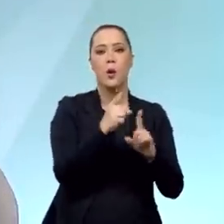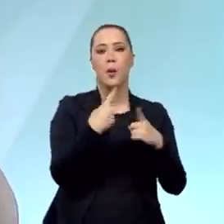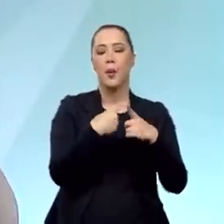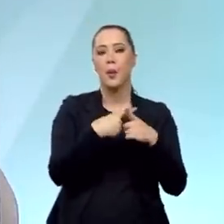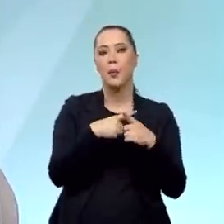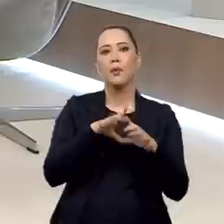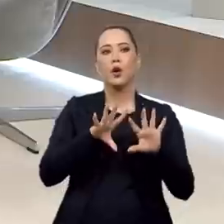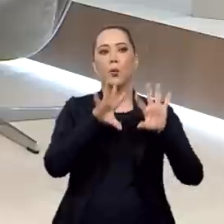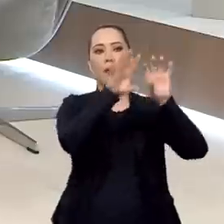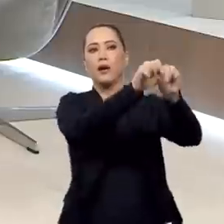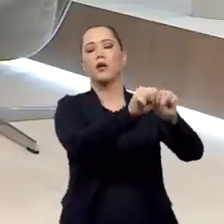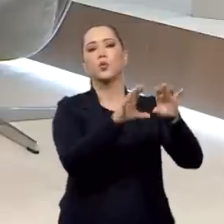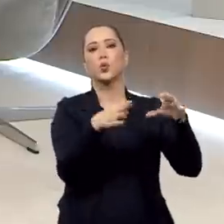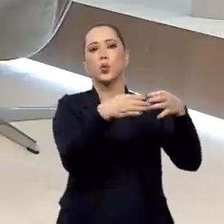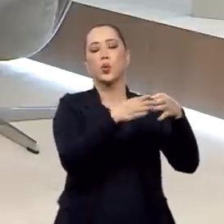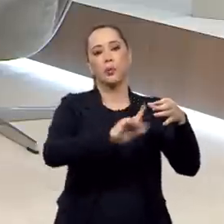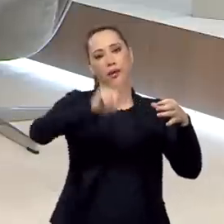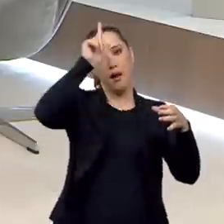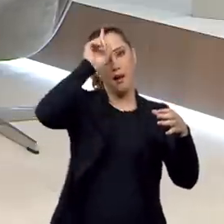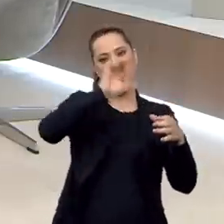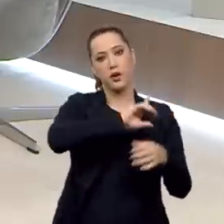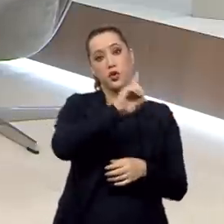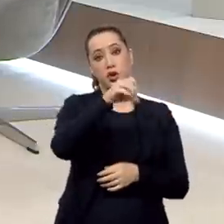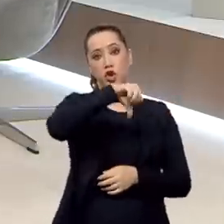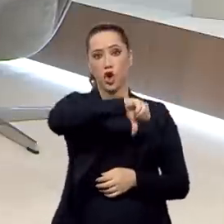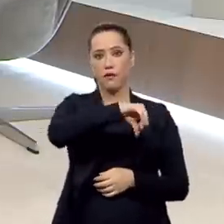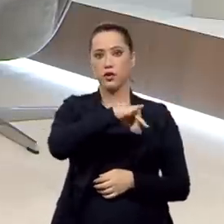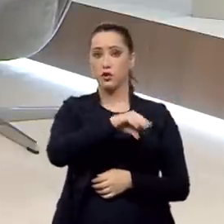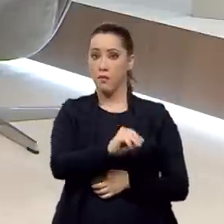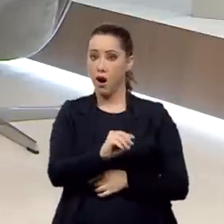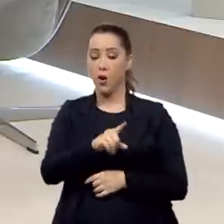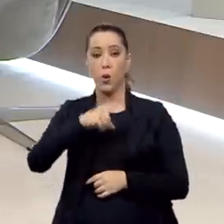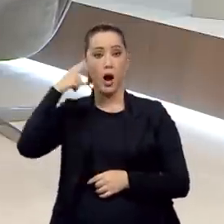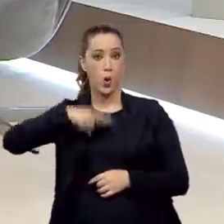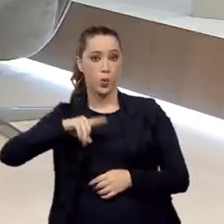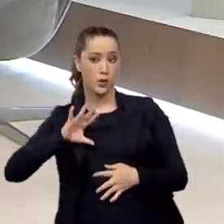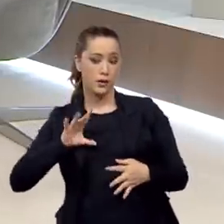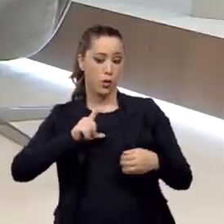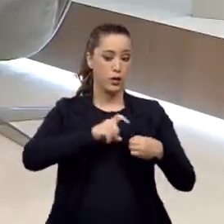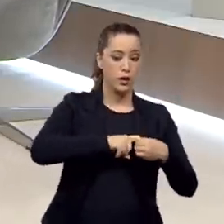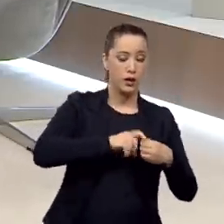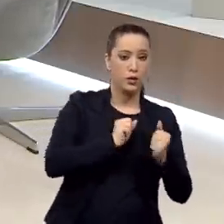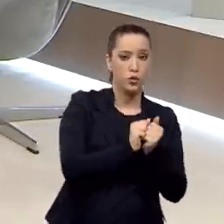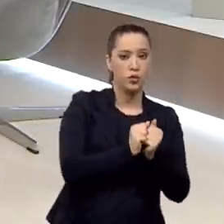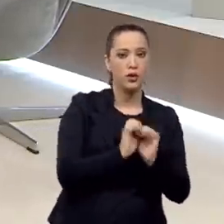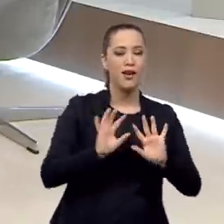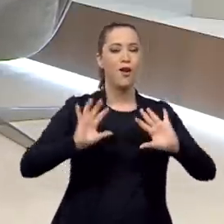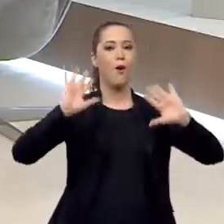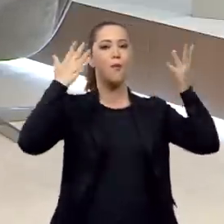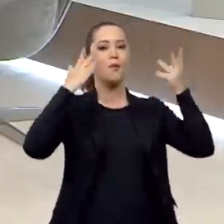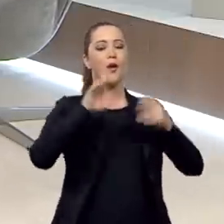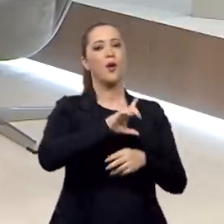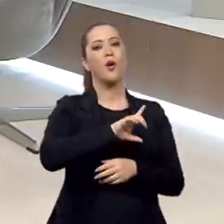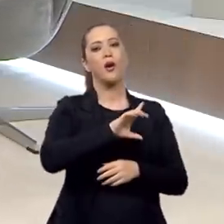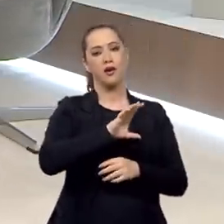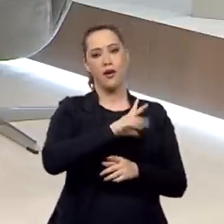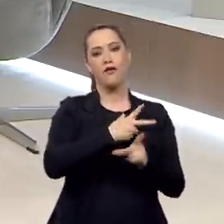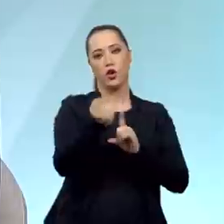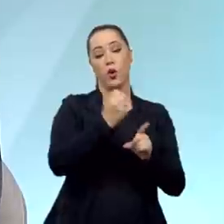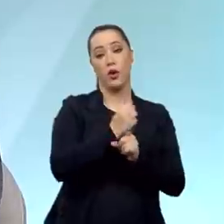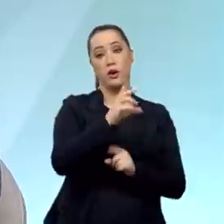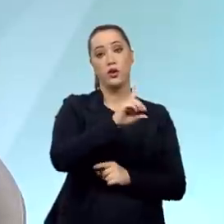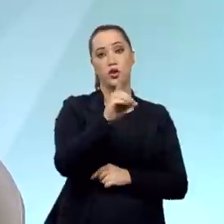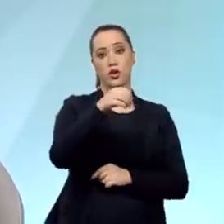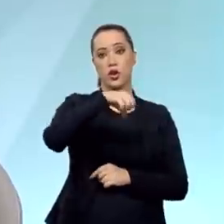foi no dia 9 de maio. Tanto que o russo, que era aliado na Segunda Guerra Mundial, ele comemora a vitória no dia 9 de maio.